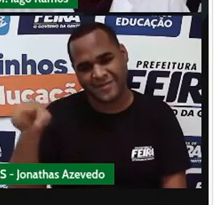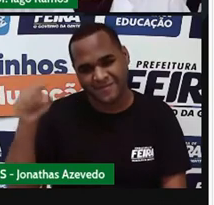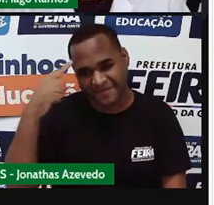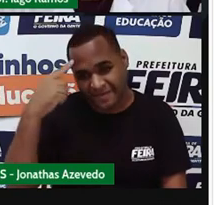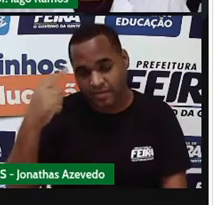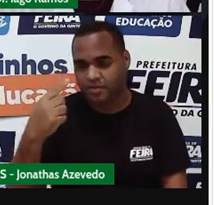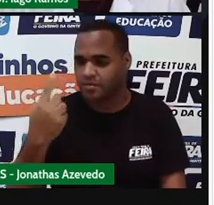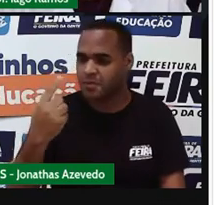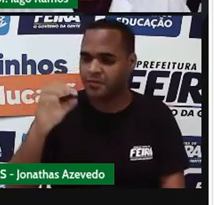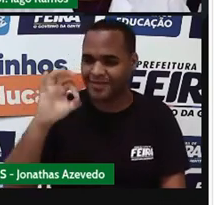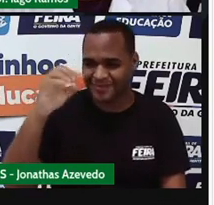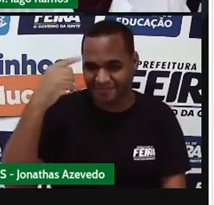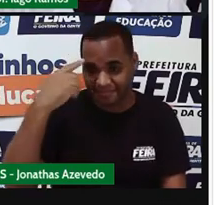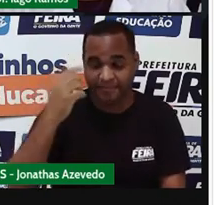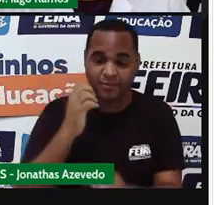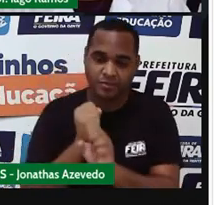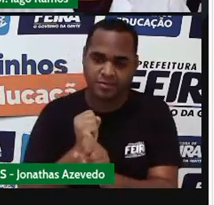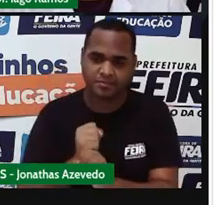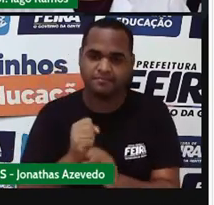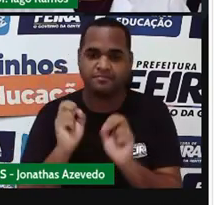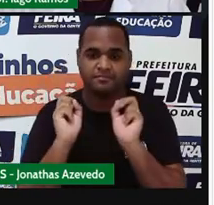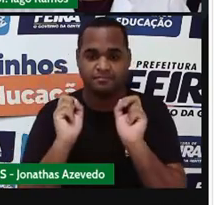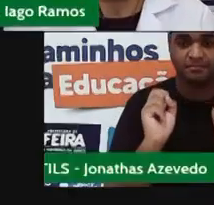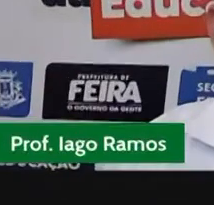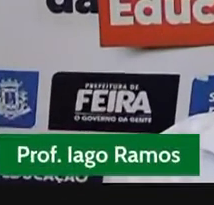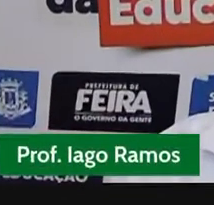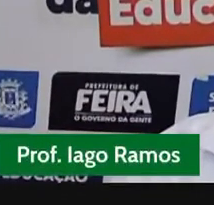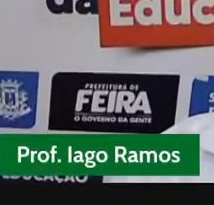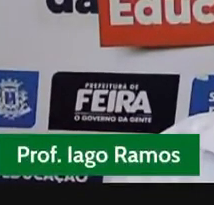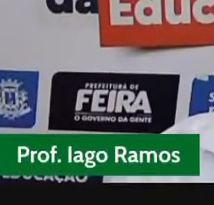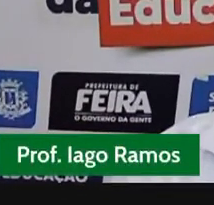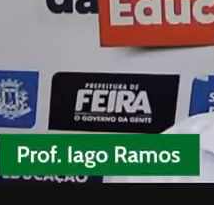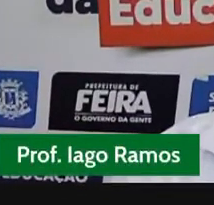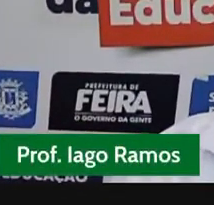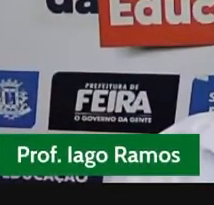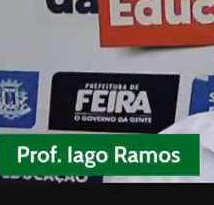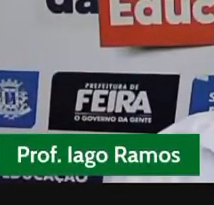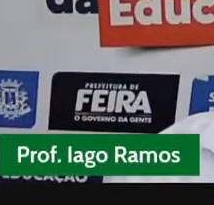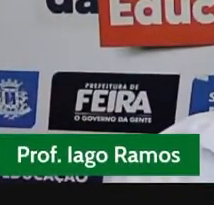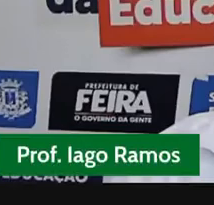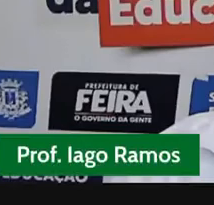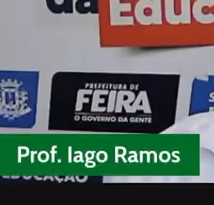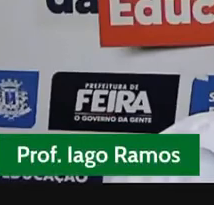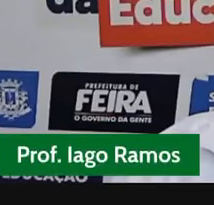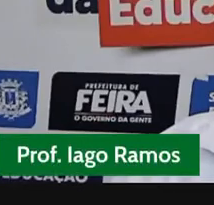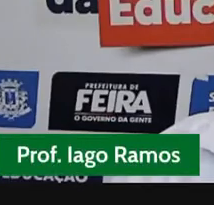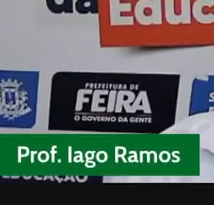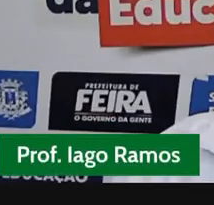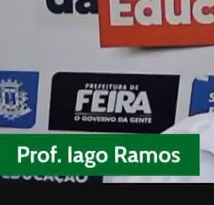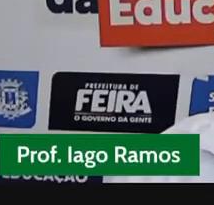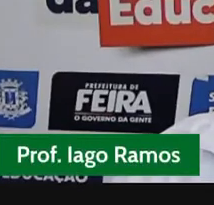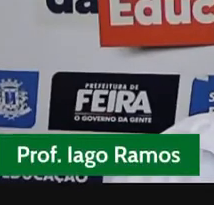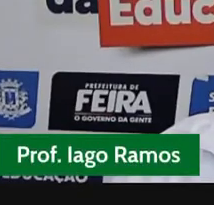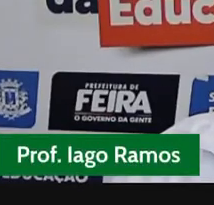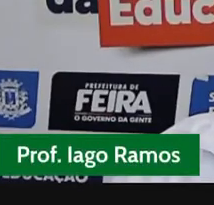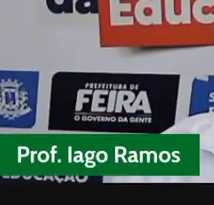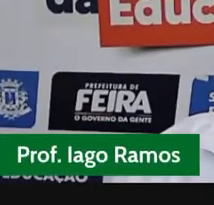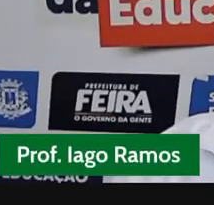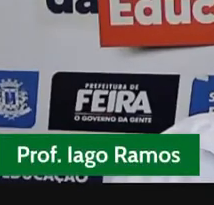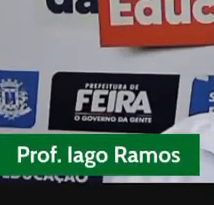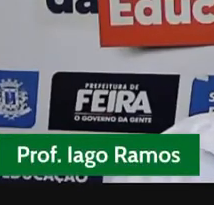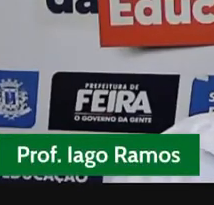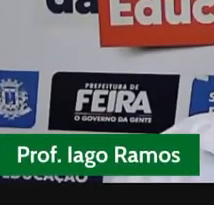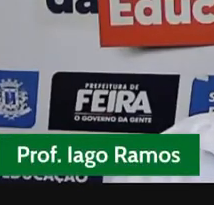tá bom? Beleza? Bacana? Bom, eu espero que você tenha gostado vamos fazer a nossa mudança de tela aqui